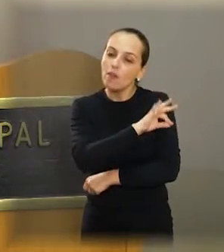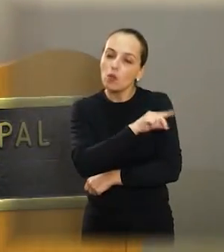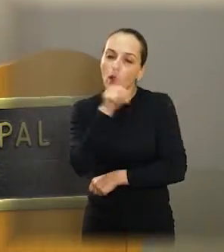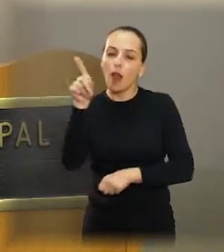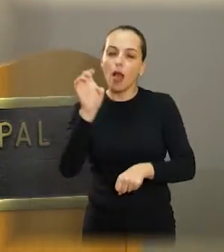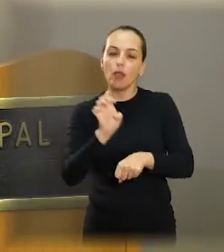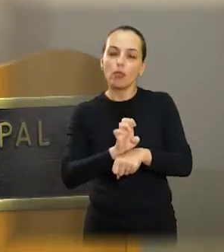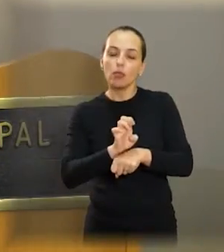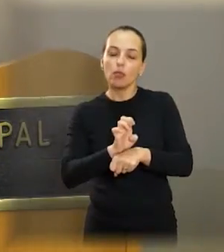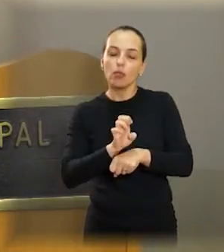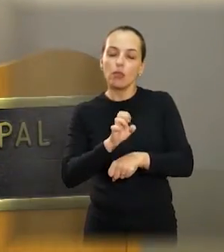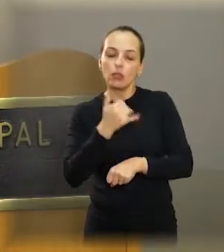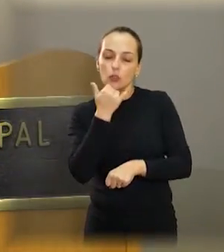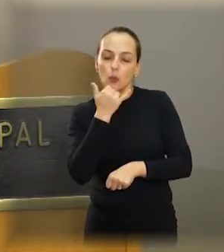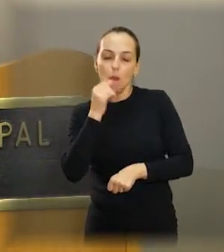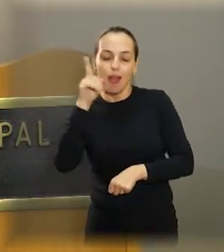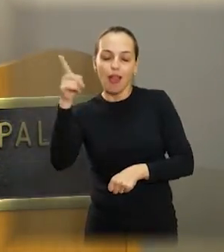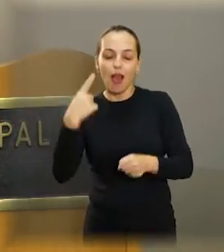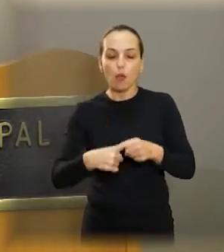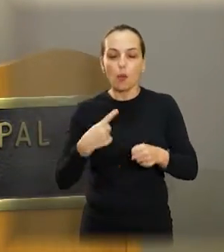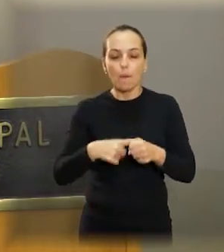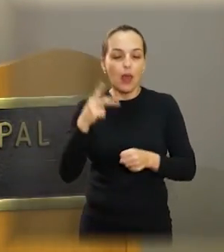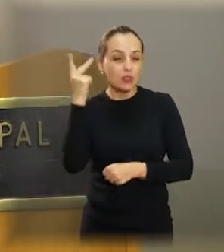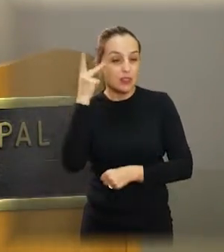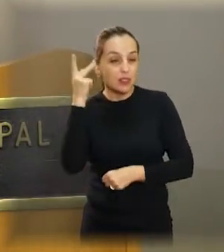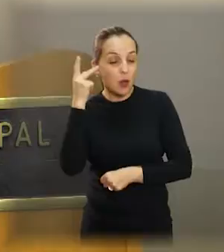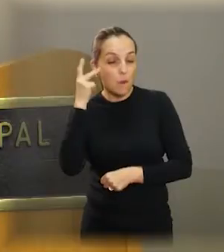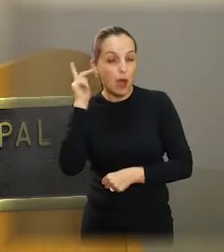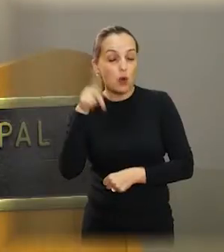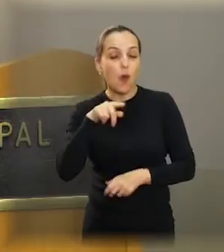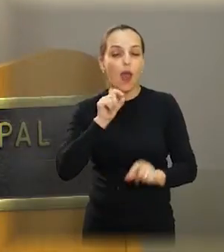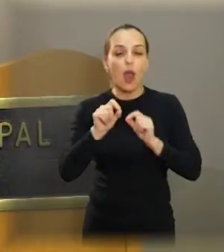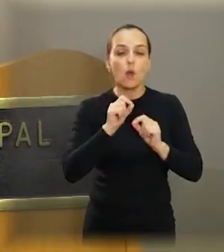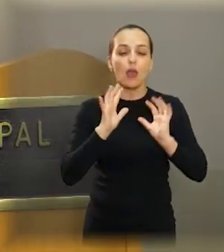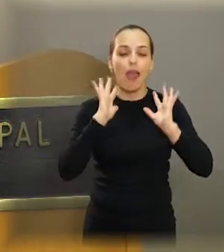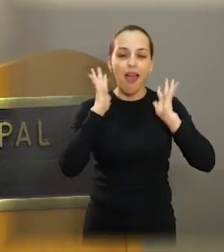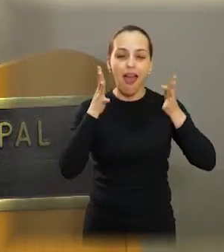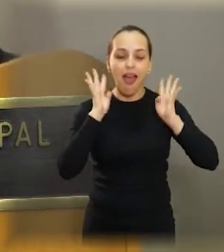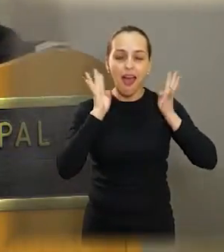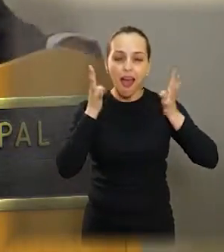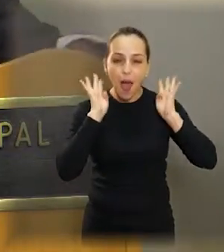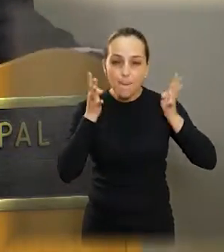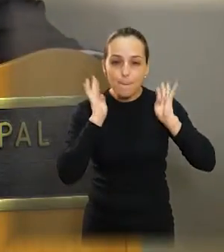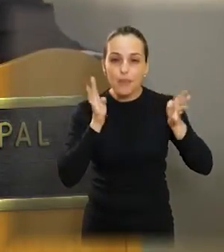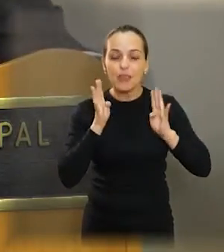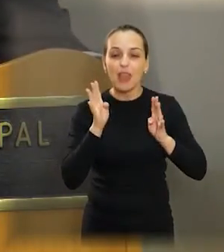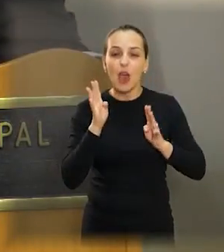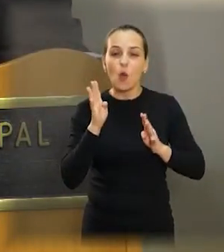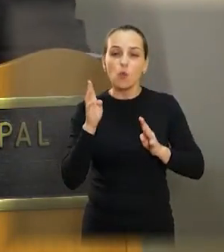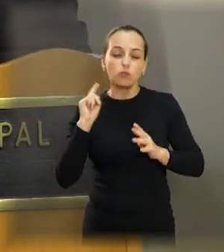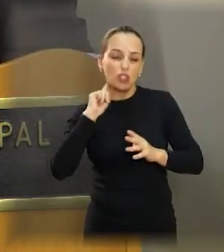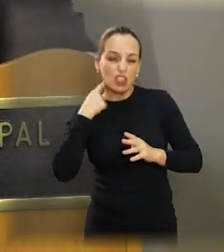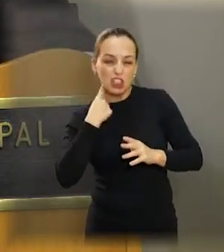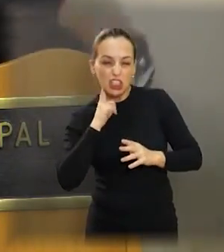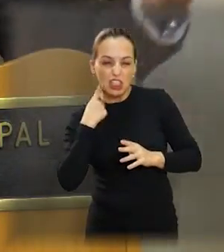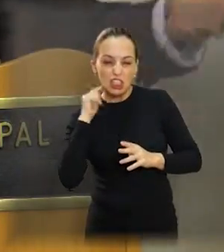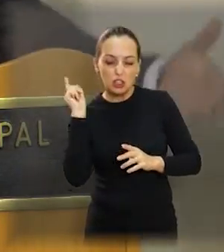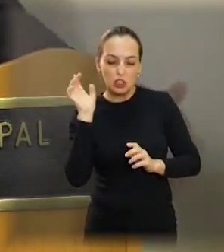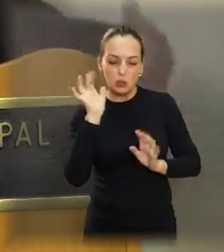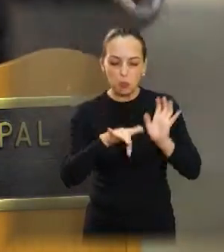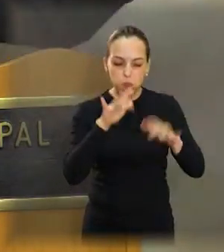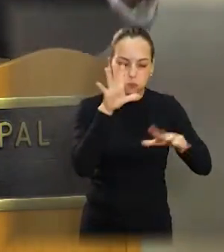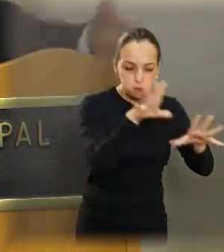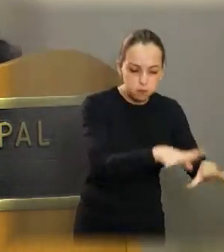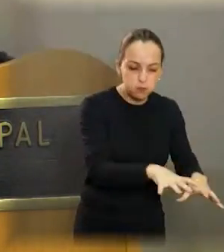Paulo mesmo, foi essa semana passada, foi dez caminhão de entulho. E tinha lixo, olha, não é fácil, não. É